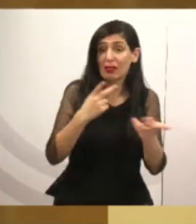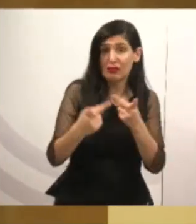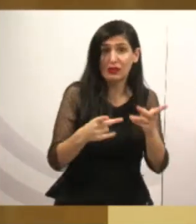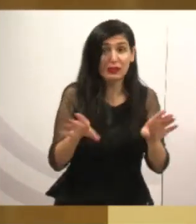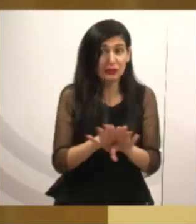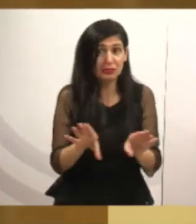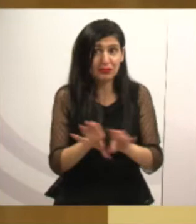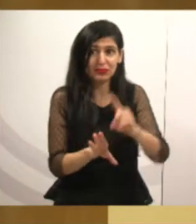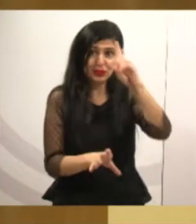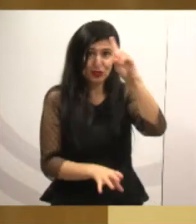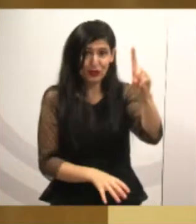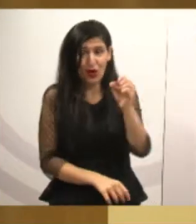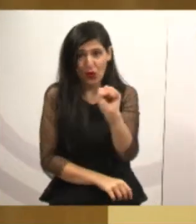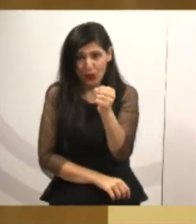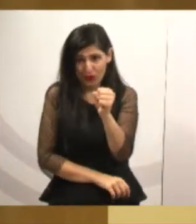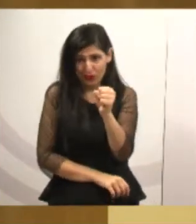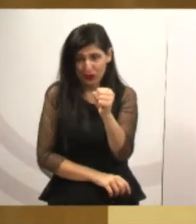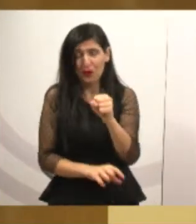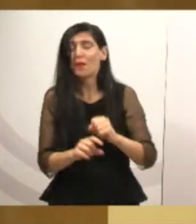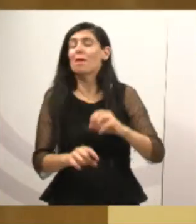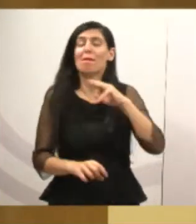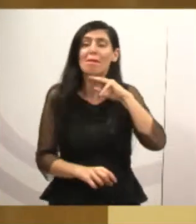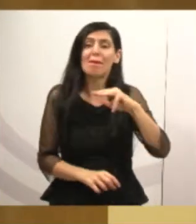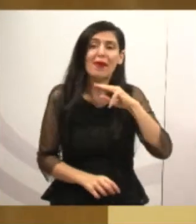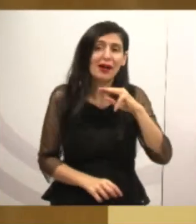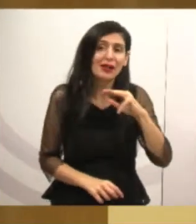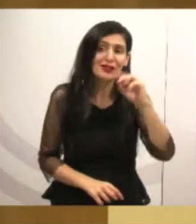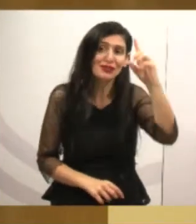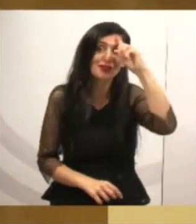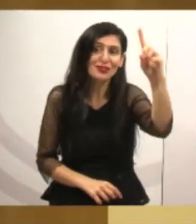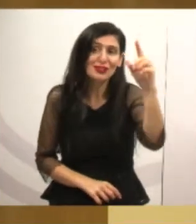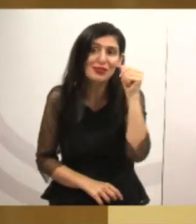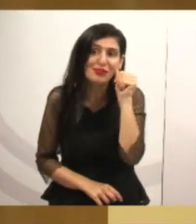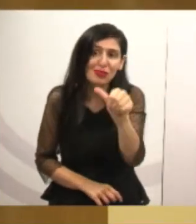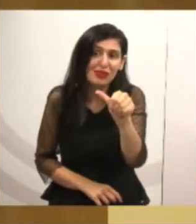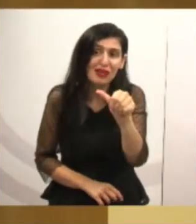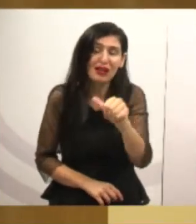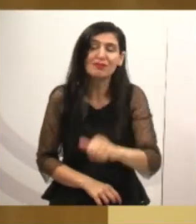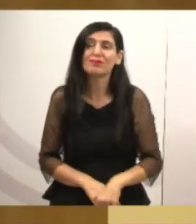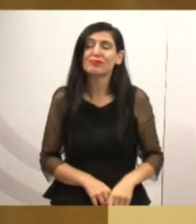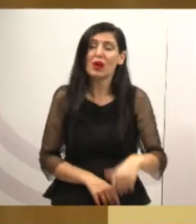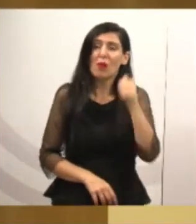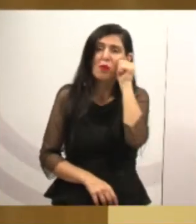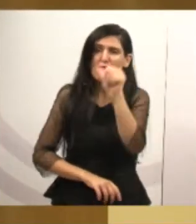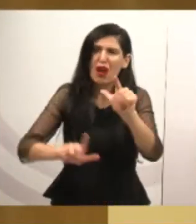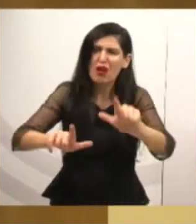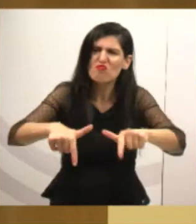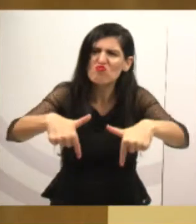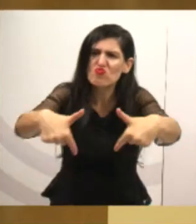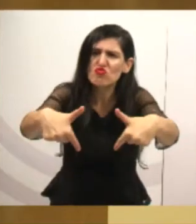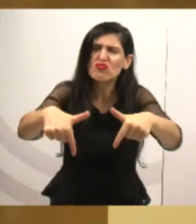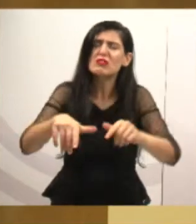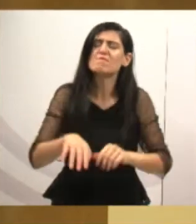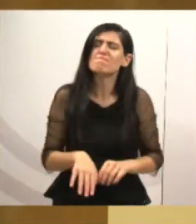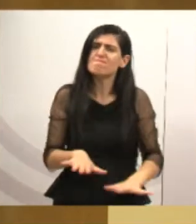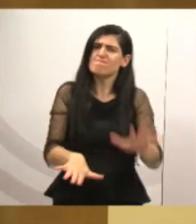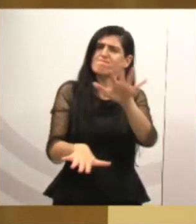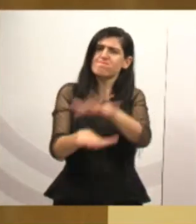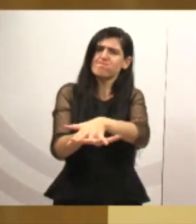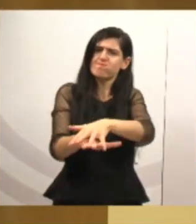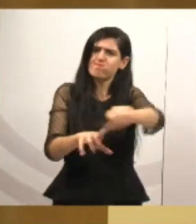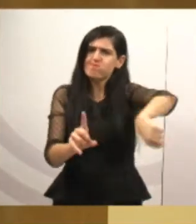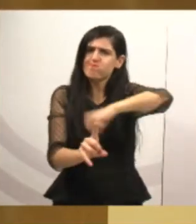dia 8, dia da mulher, a mulher que ainda luta para ocupar mais espaço na sociedade, isso é importante, muito